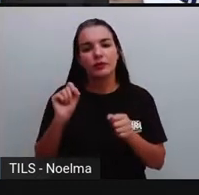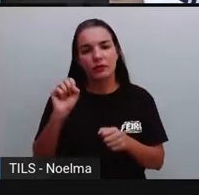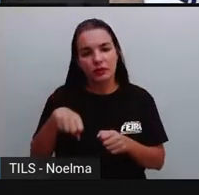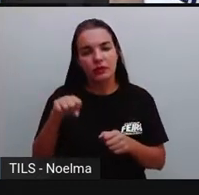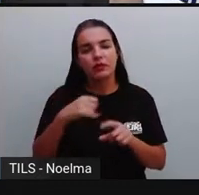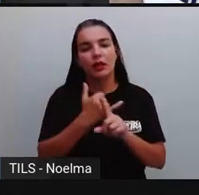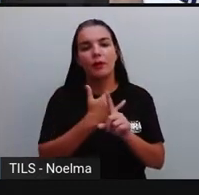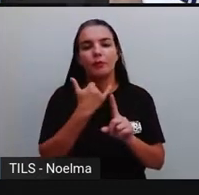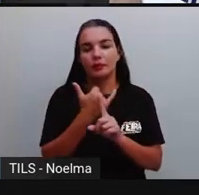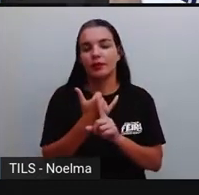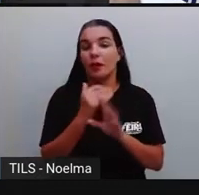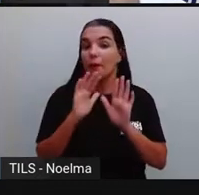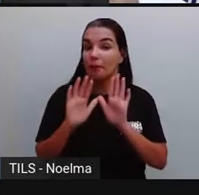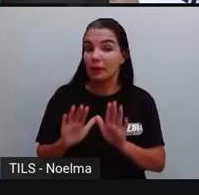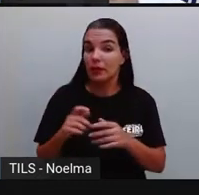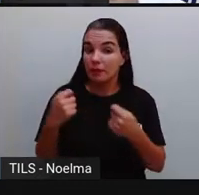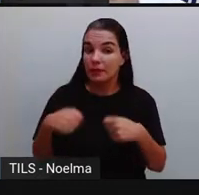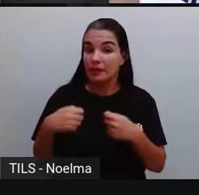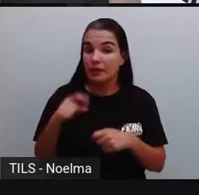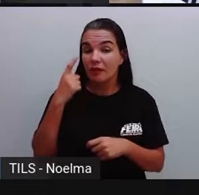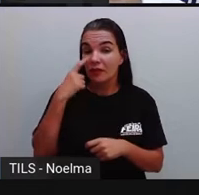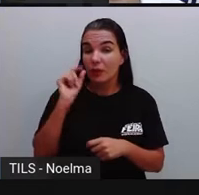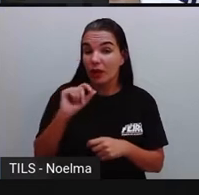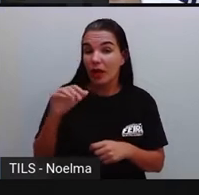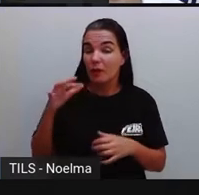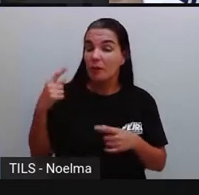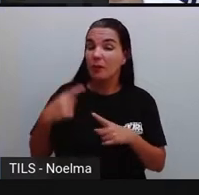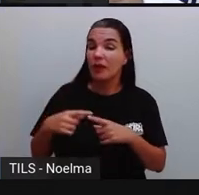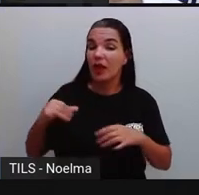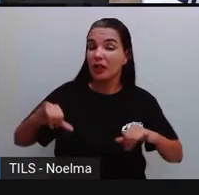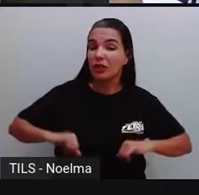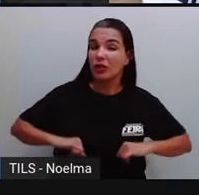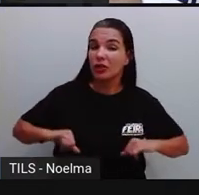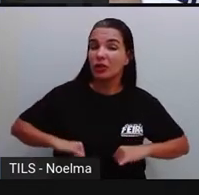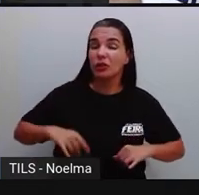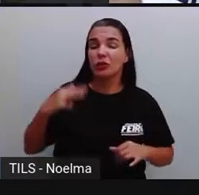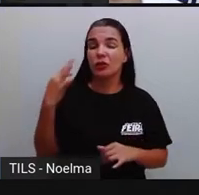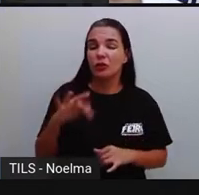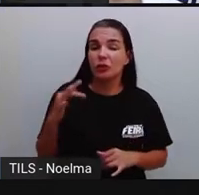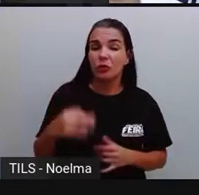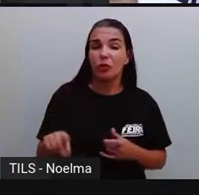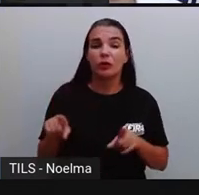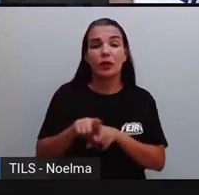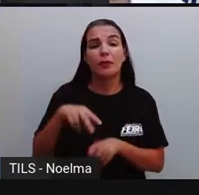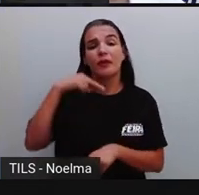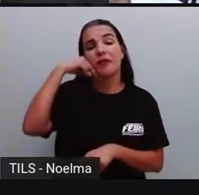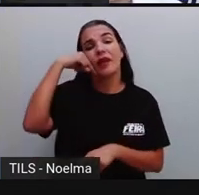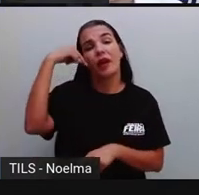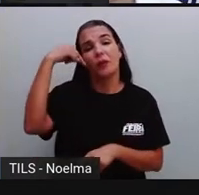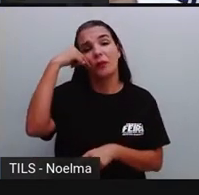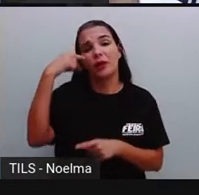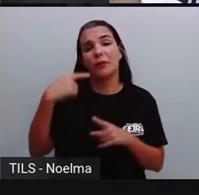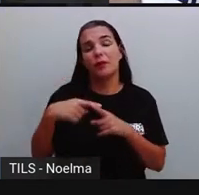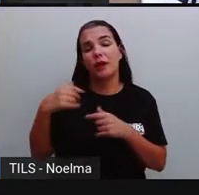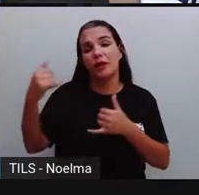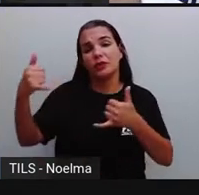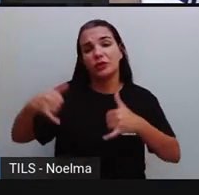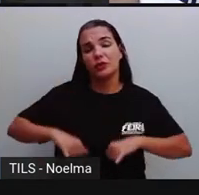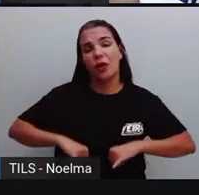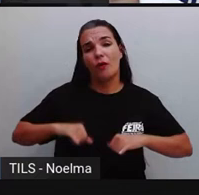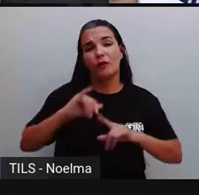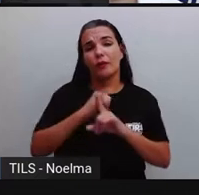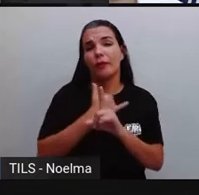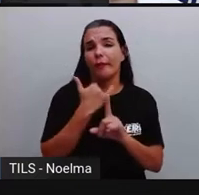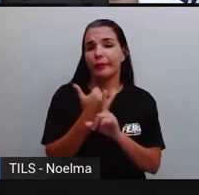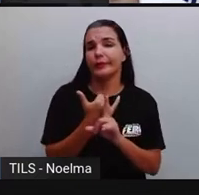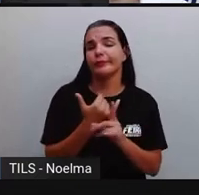atitudes, ó, podem causar dor, sofrimento e vergonha para as pessoas que são vítimas. E muitas vezes, o que